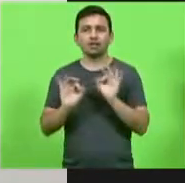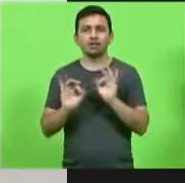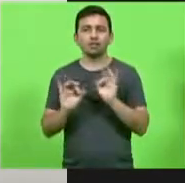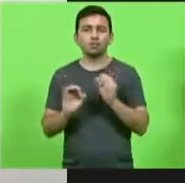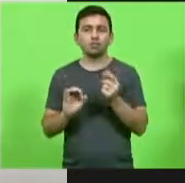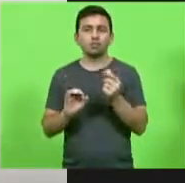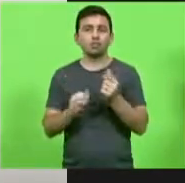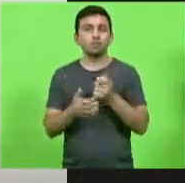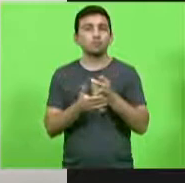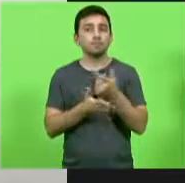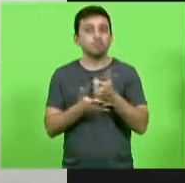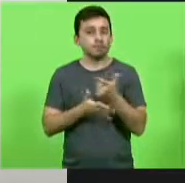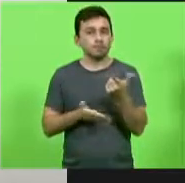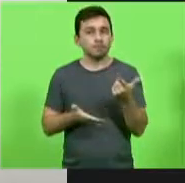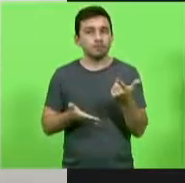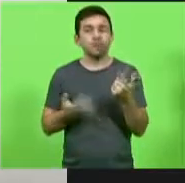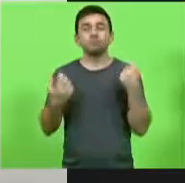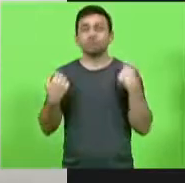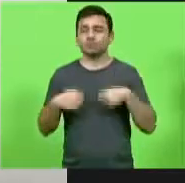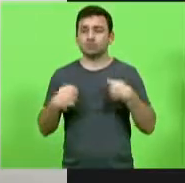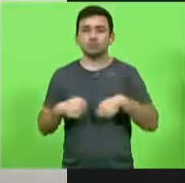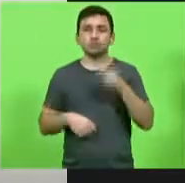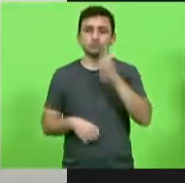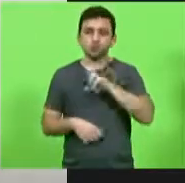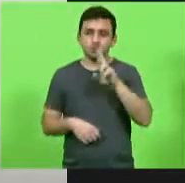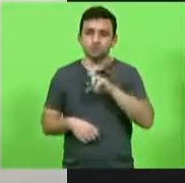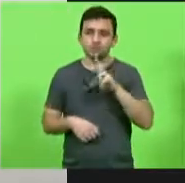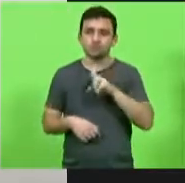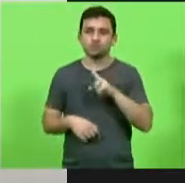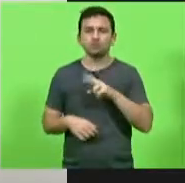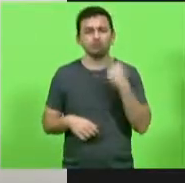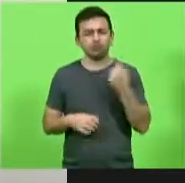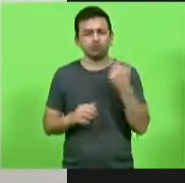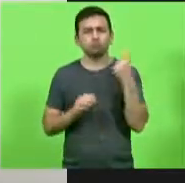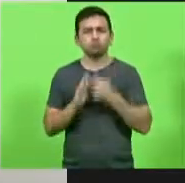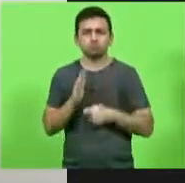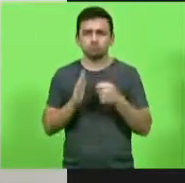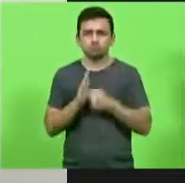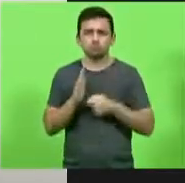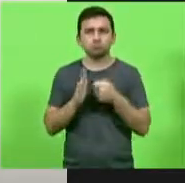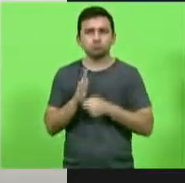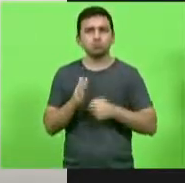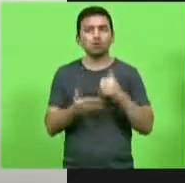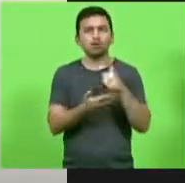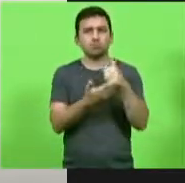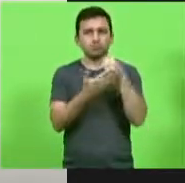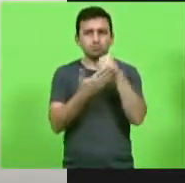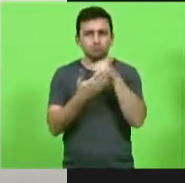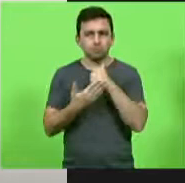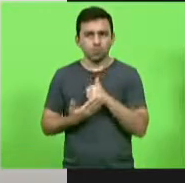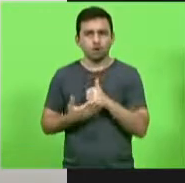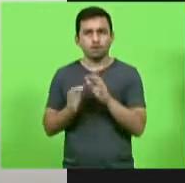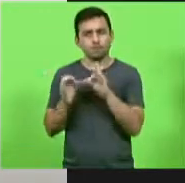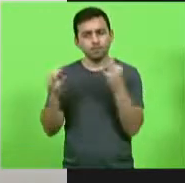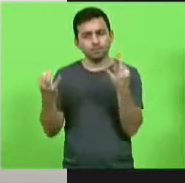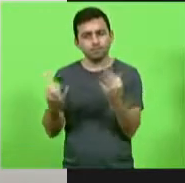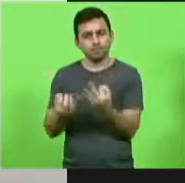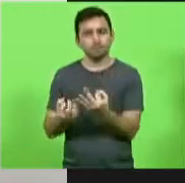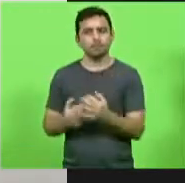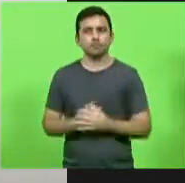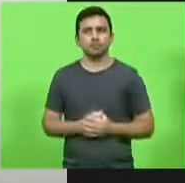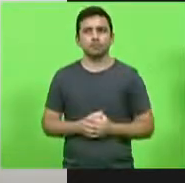preço pago é urgente e nós vamos cobrar medidas de apoio a essas famílias